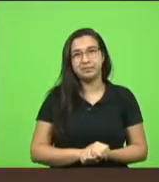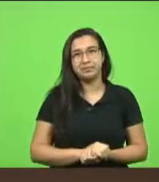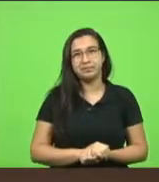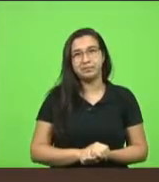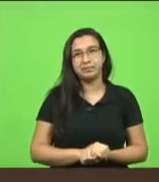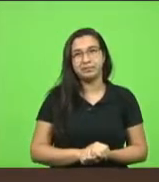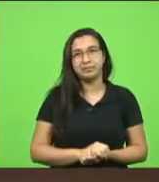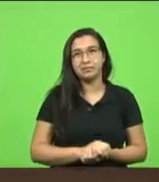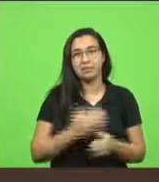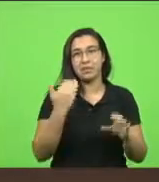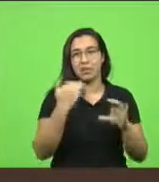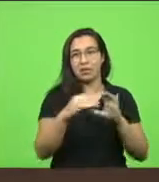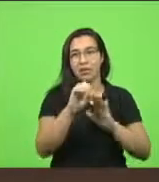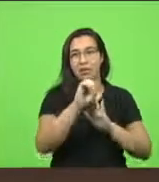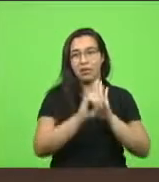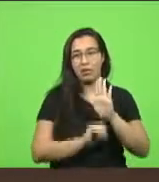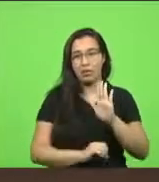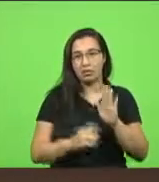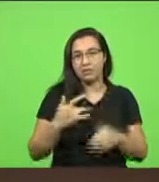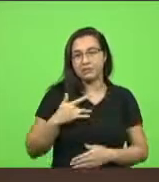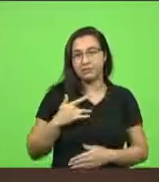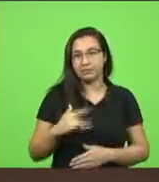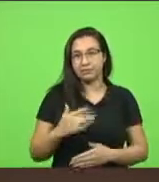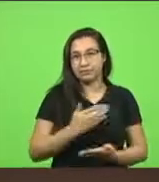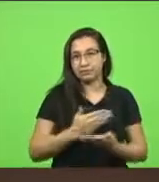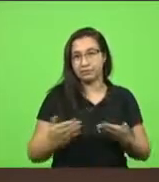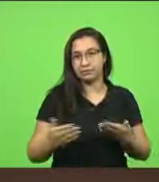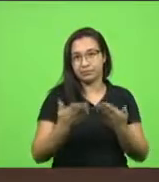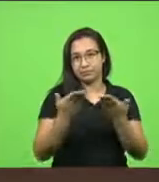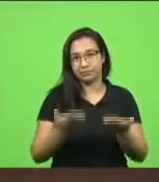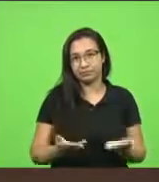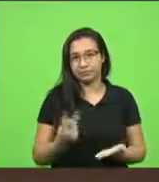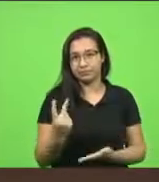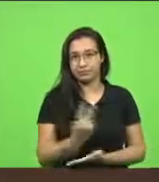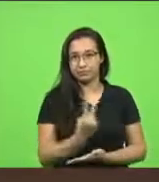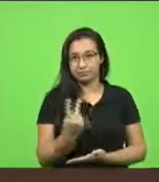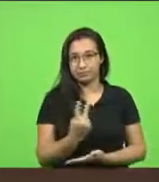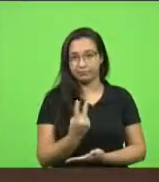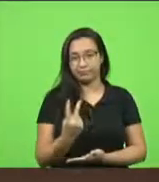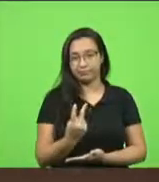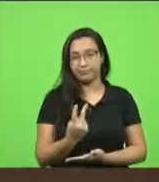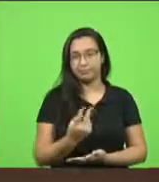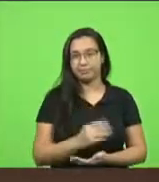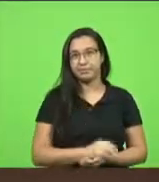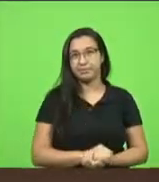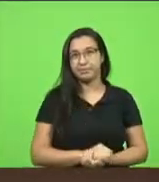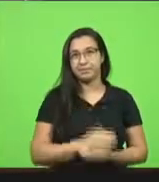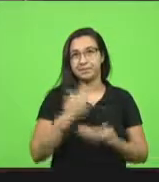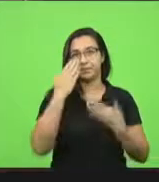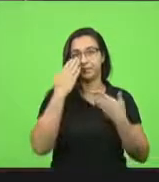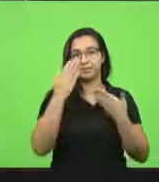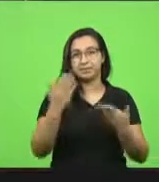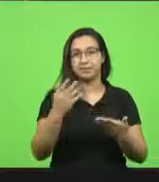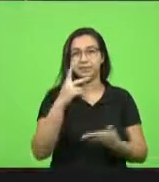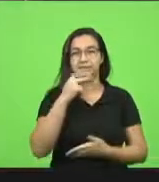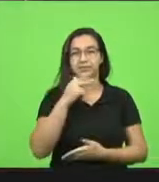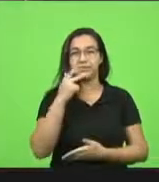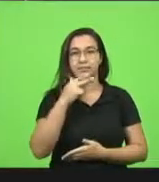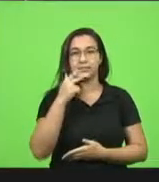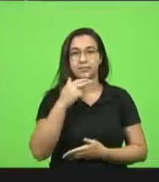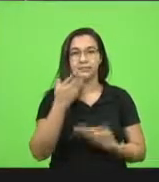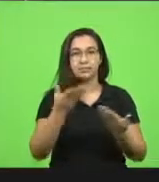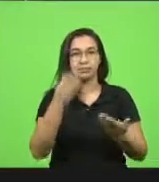ofício lastimando a perda desse casal tão fantástico que é para nós. Obrigado. Obrigado, deputado Kennedy. Deputada